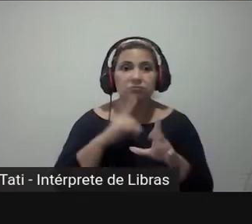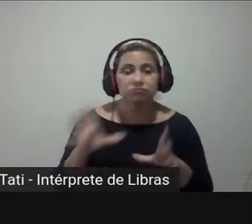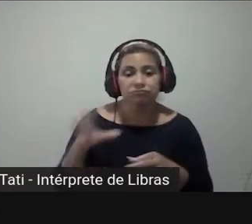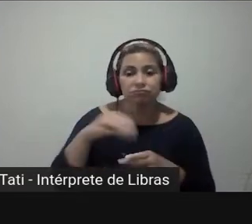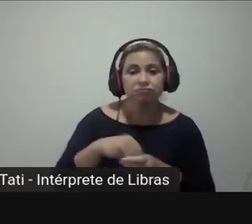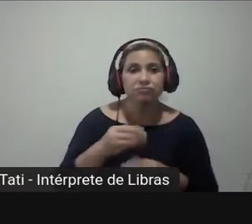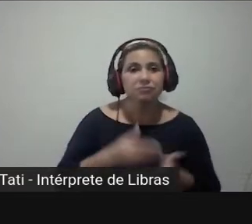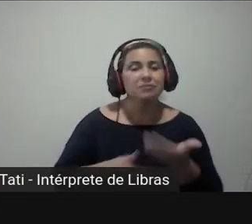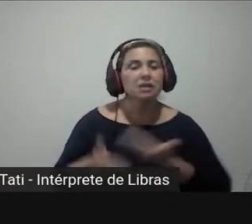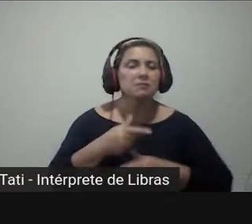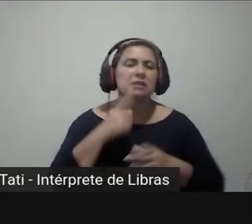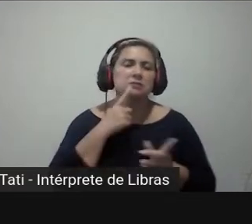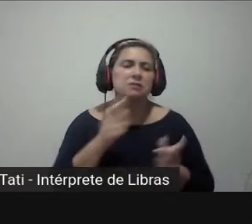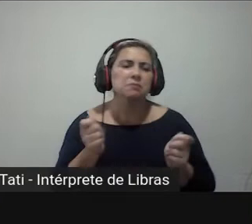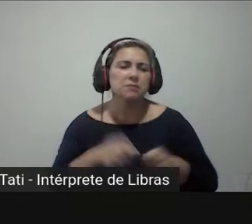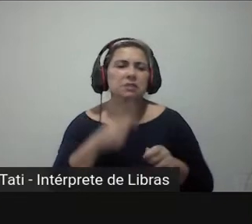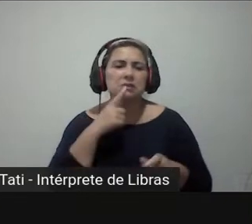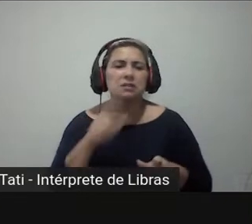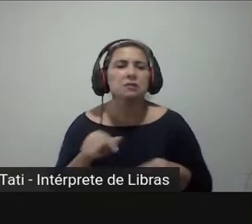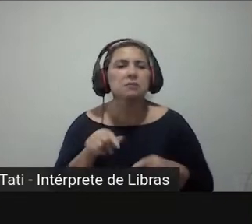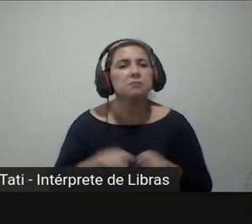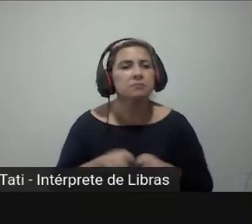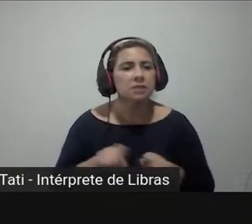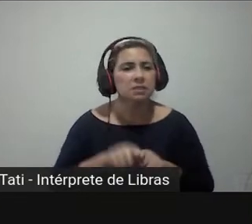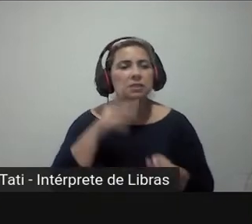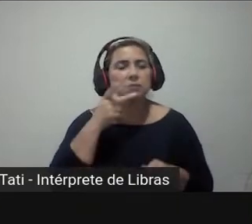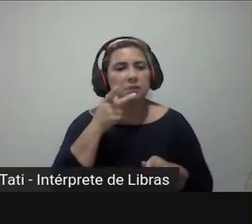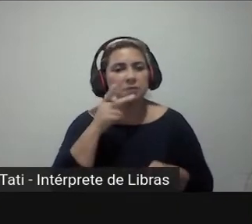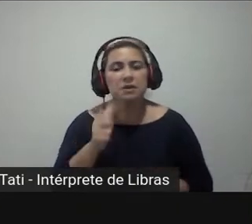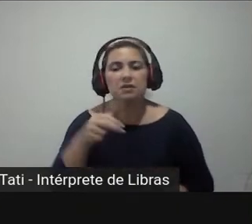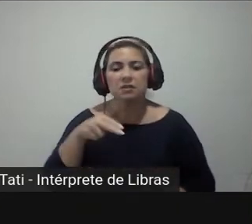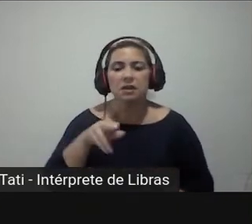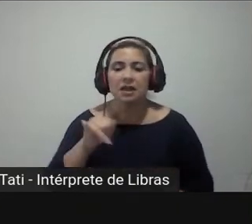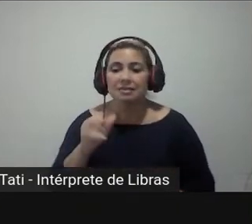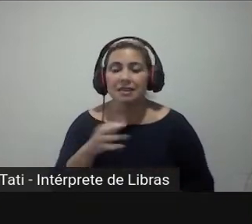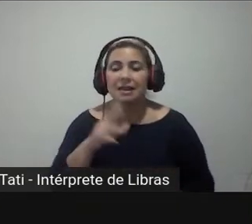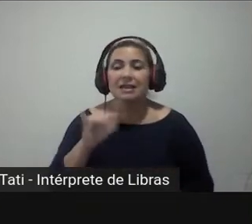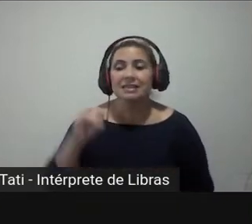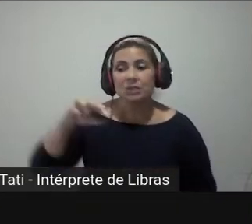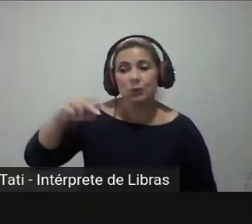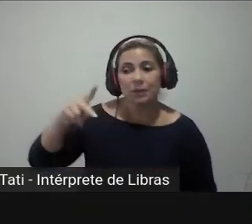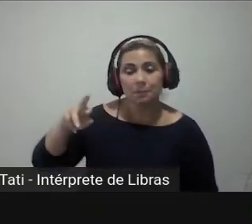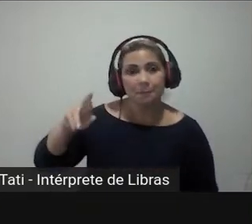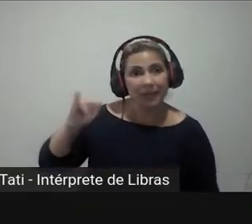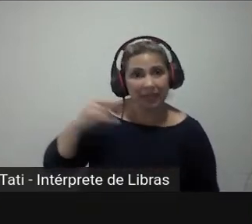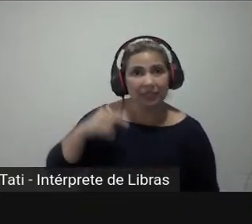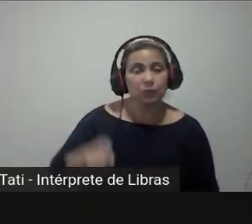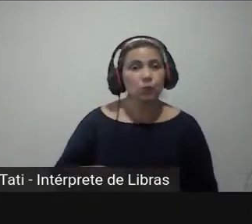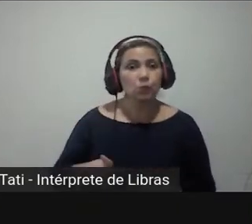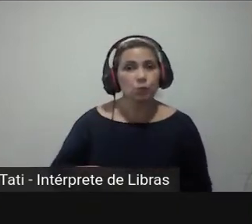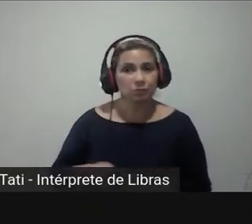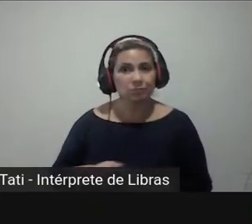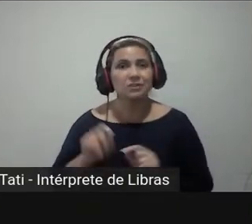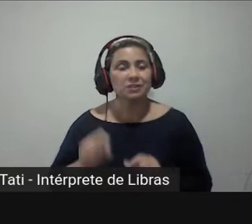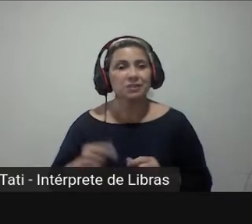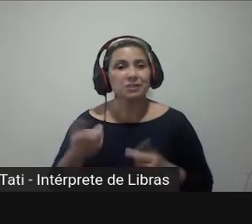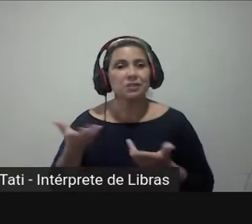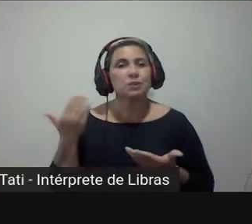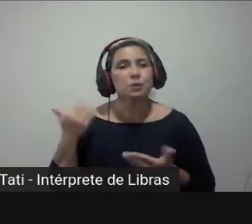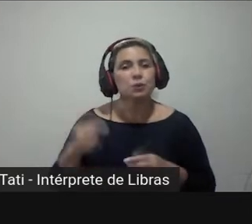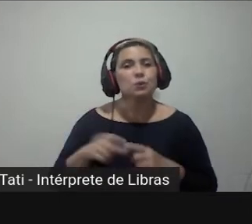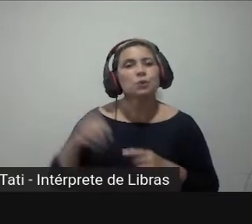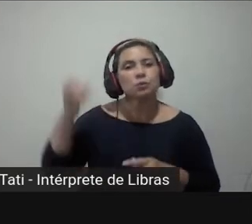era um viçareiro. Acrescento que aqui estamos falando tanto dos anais do Império quanto da República que foram descontinuados em 2012.